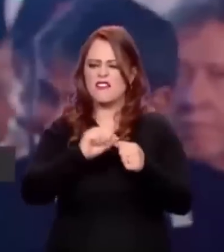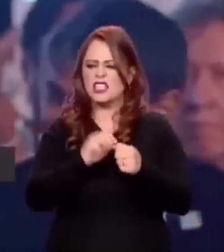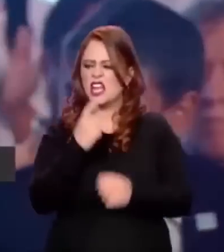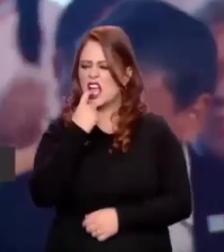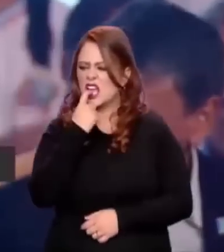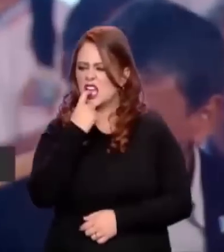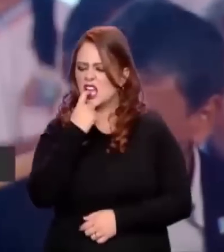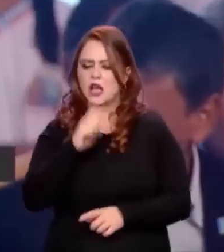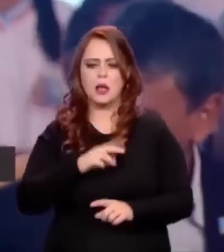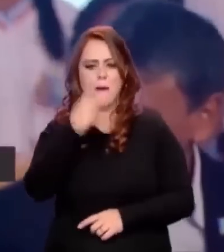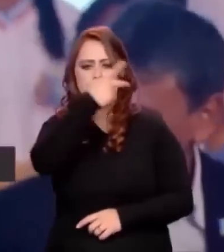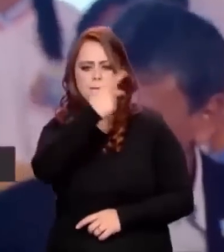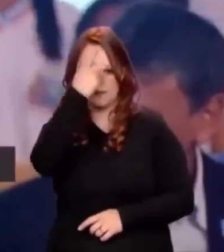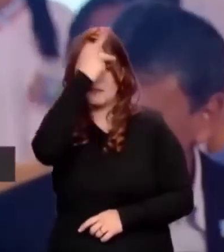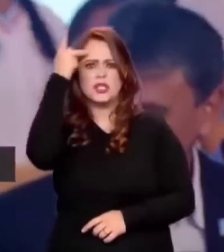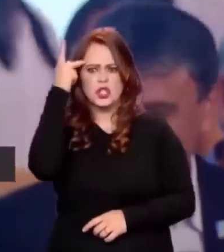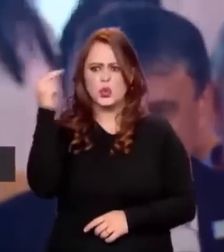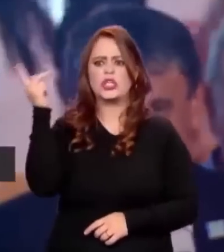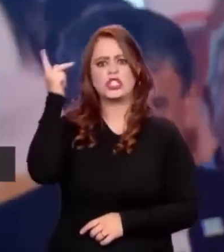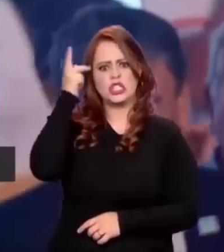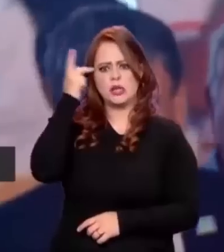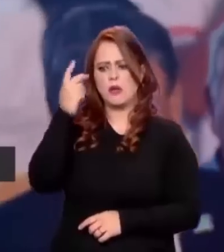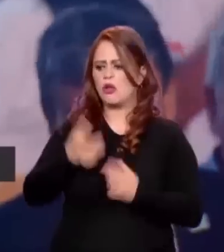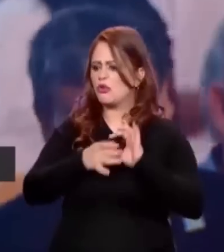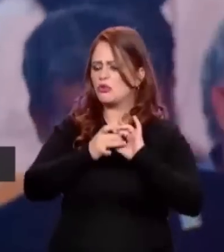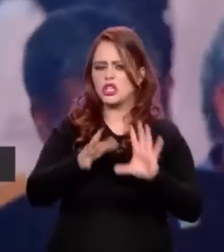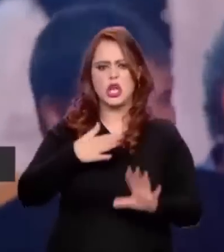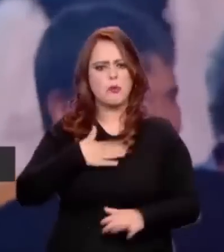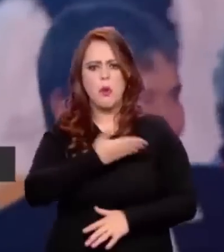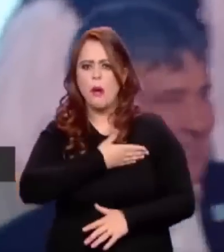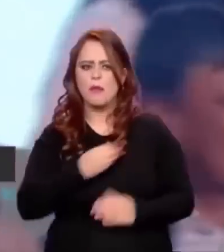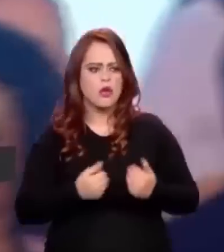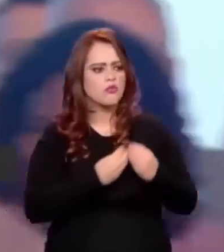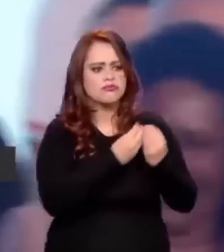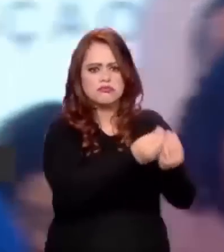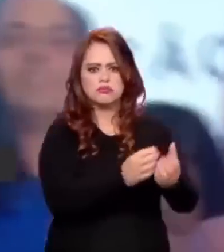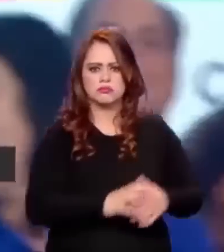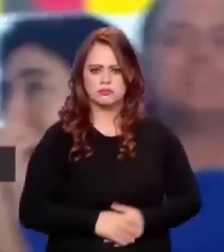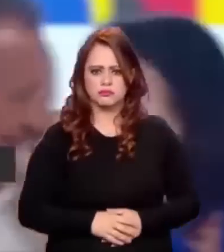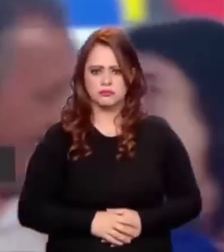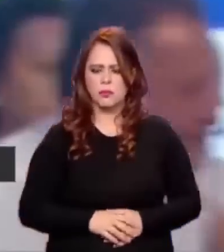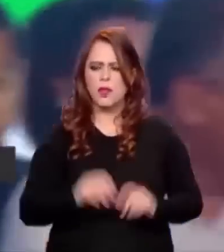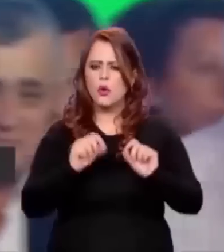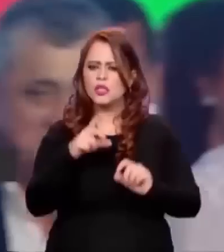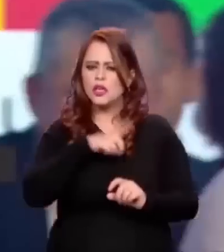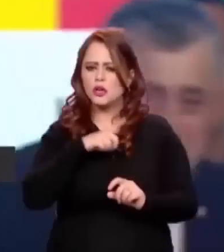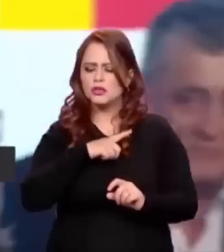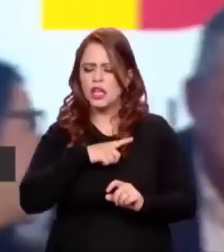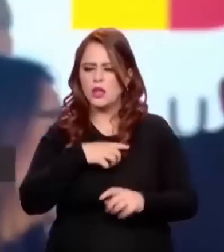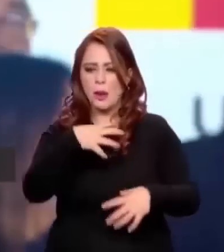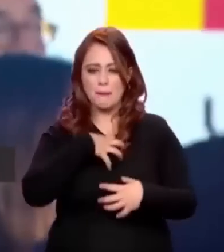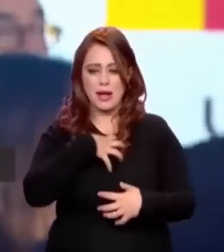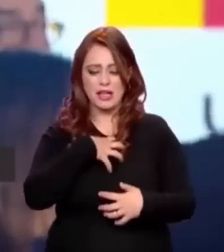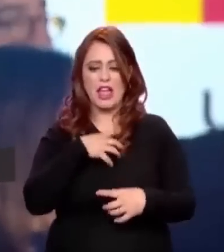caráter de São Paulo, que não deixaram o meu ministro participar. portanto, o que eu tenho com a Bahia é